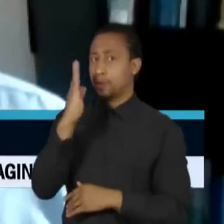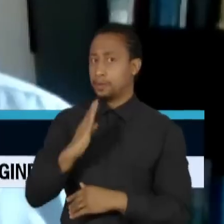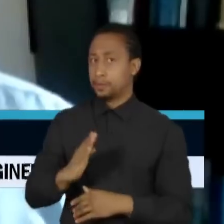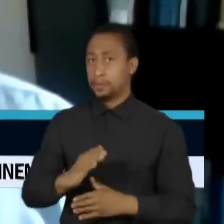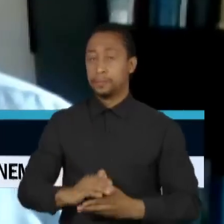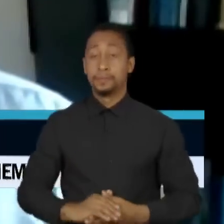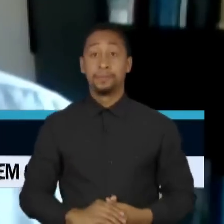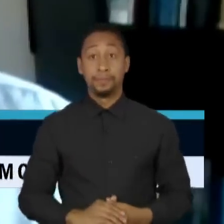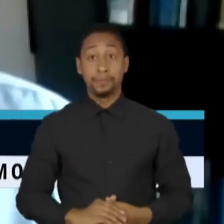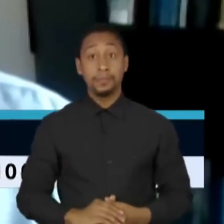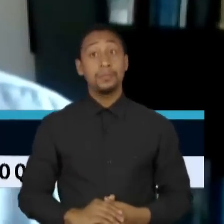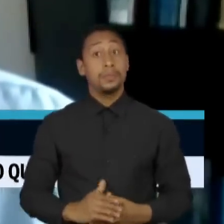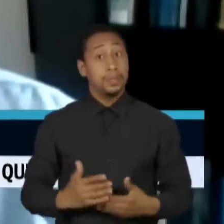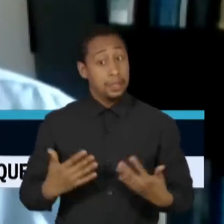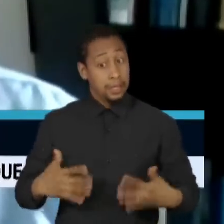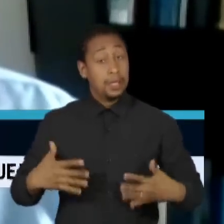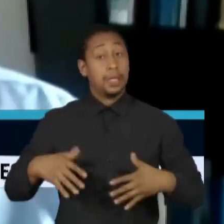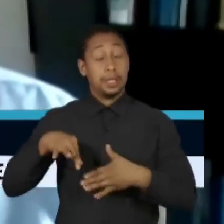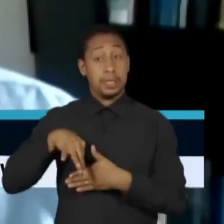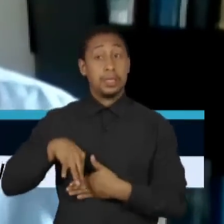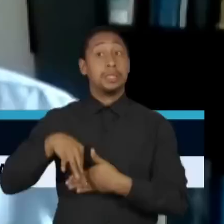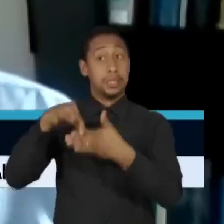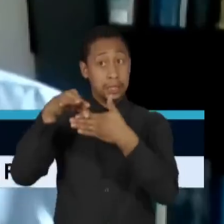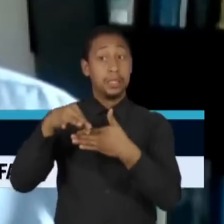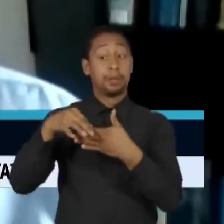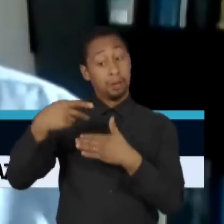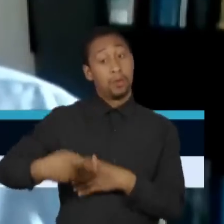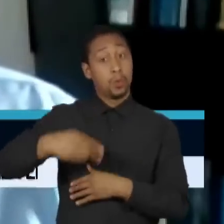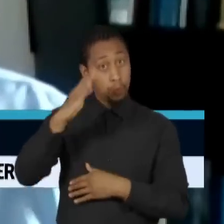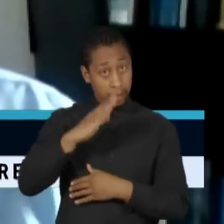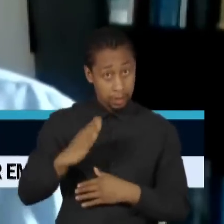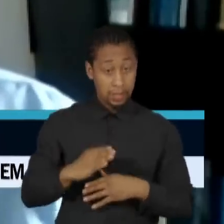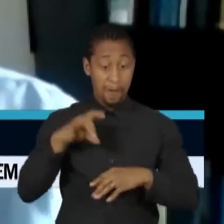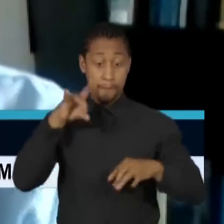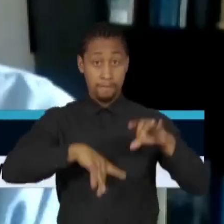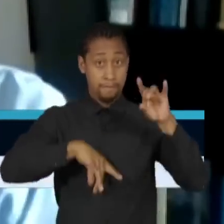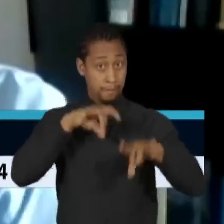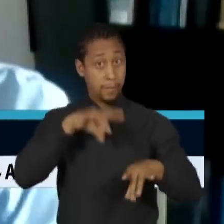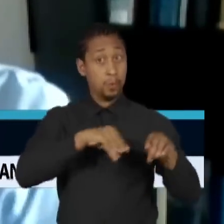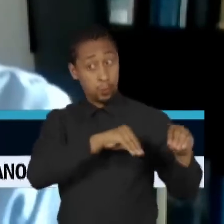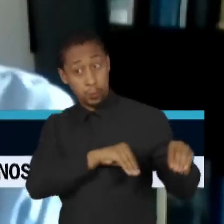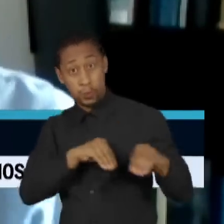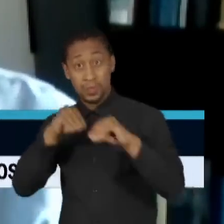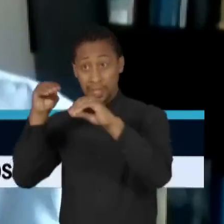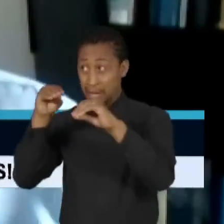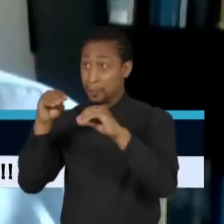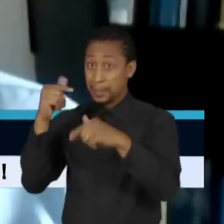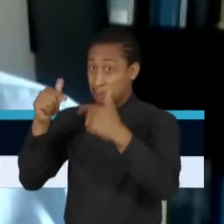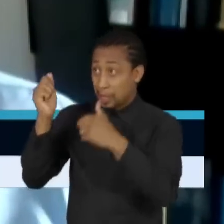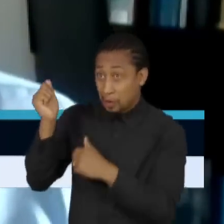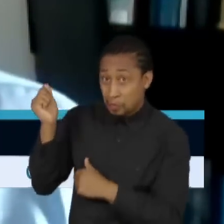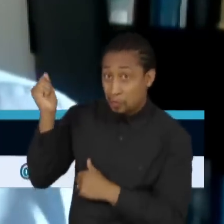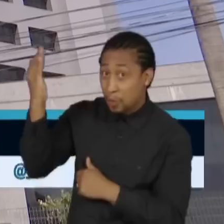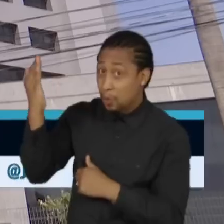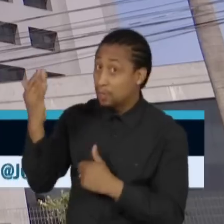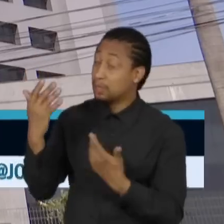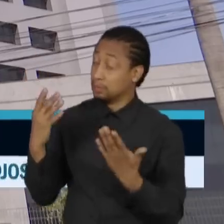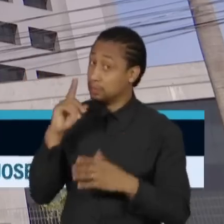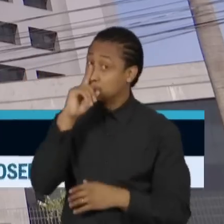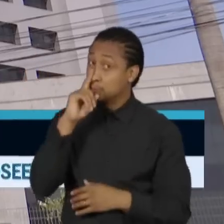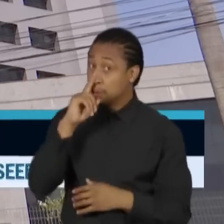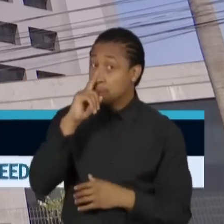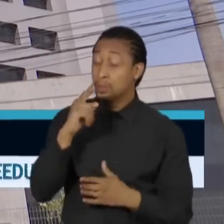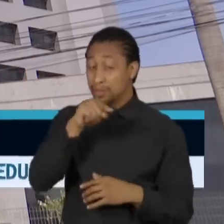estamos falando de grandes redes internacionais que promovem ali essa interligação muito forte do crime organizado com o crime ambiental.